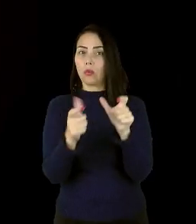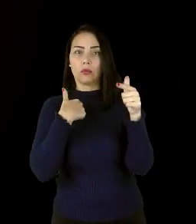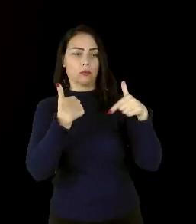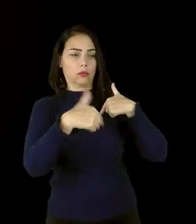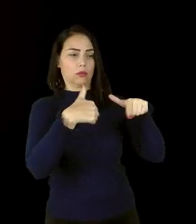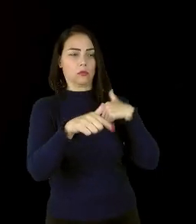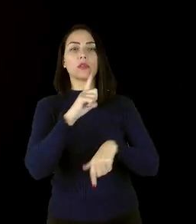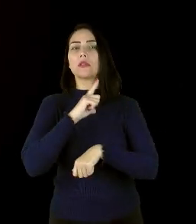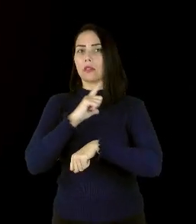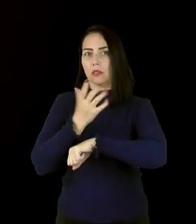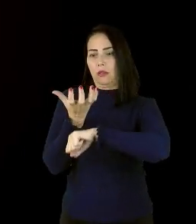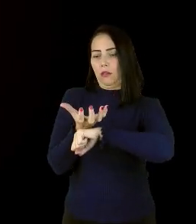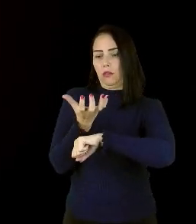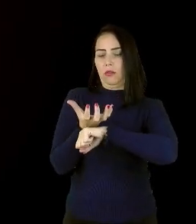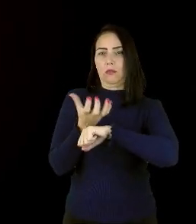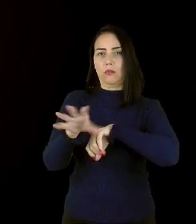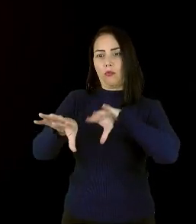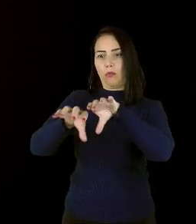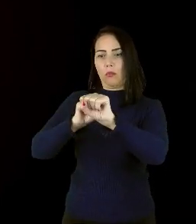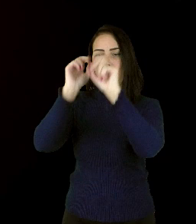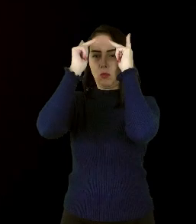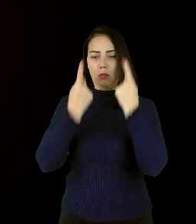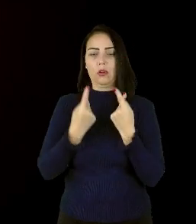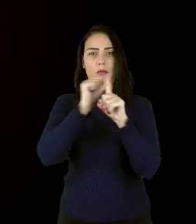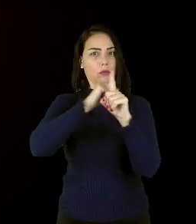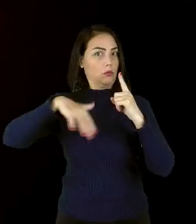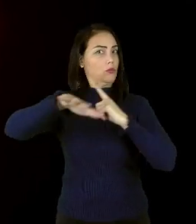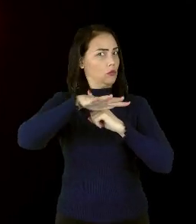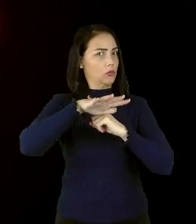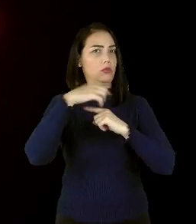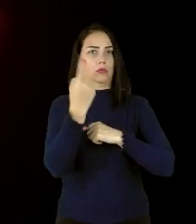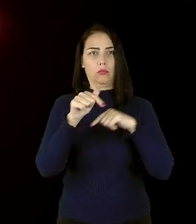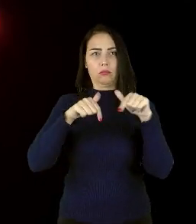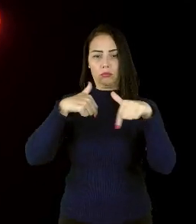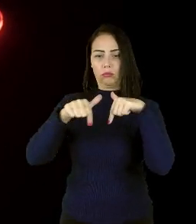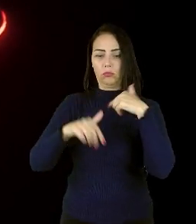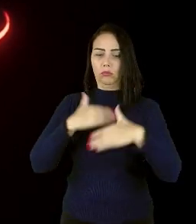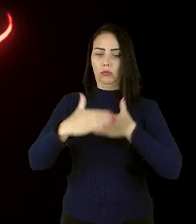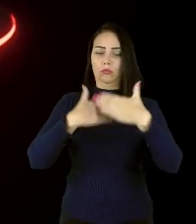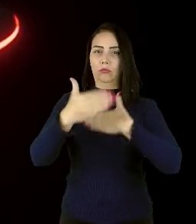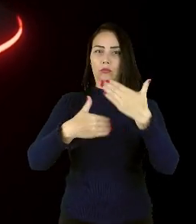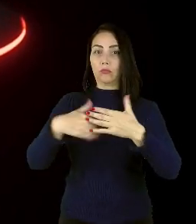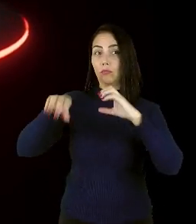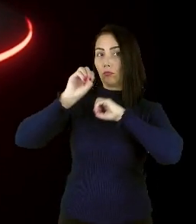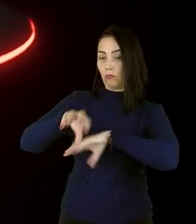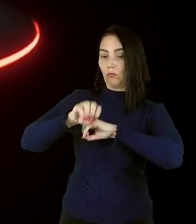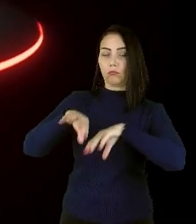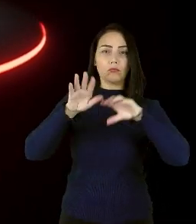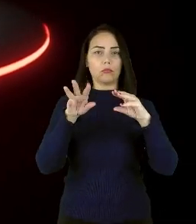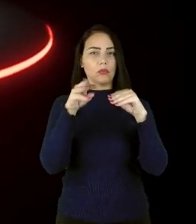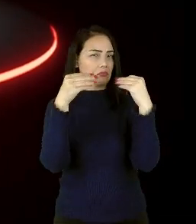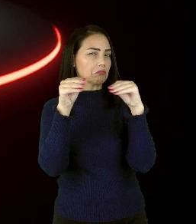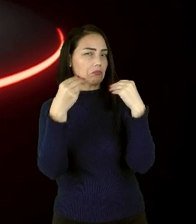temos a disciplina de formação humana e socioemocional. Nela, trabalhamos o desenvolvimento dessas habilidades.